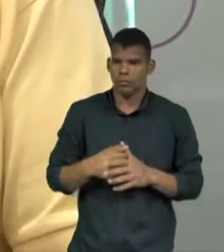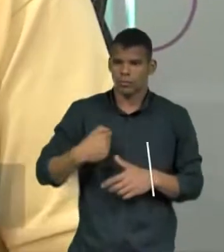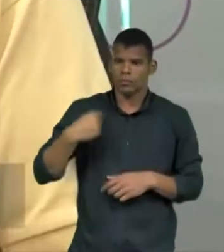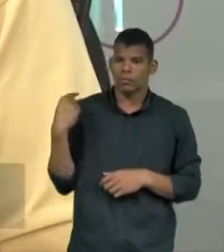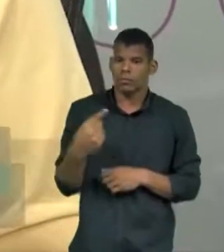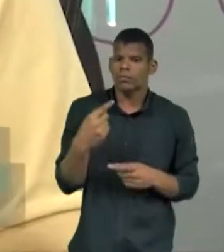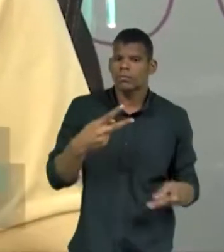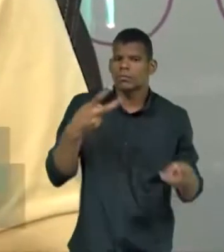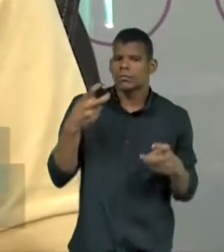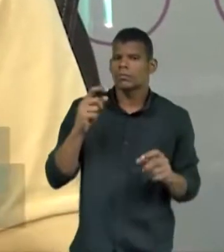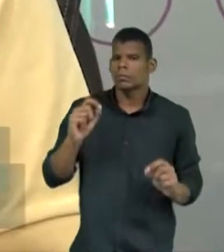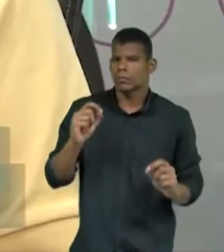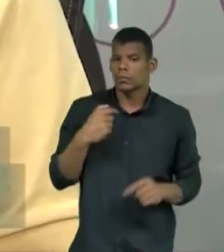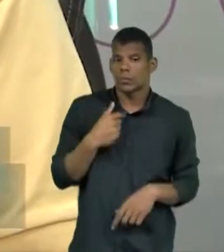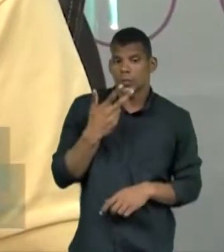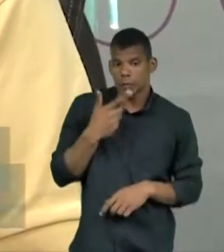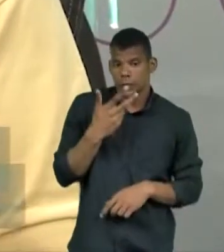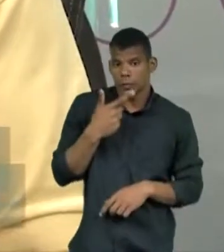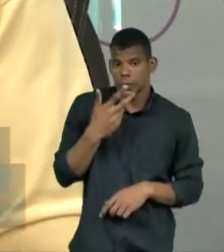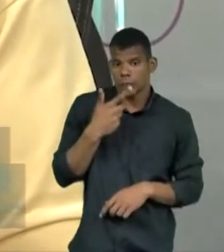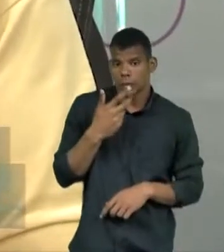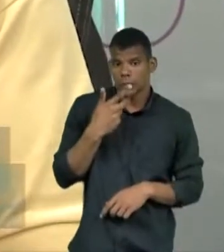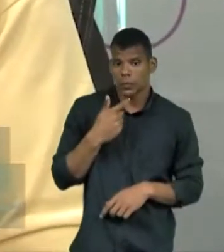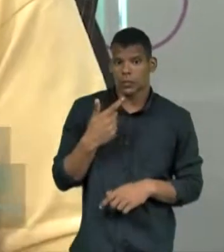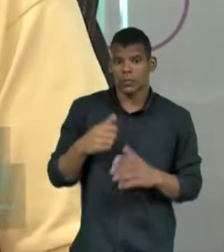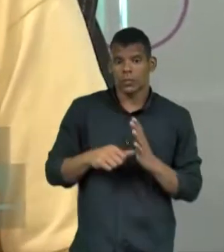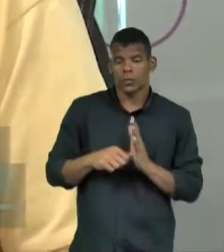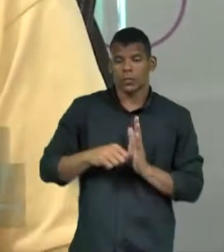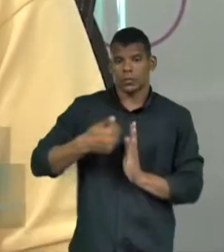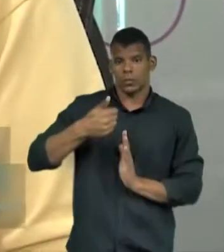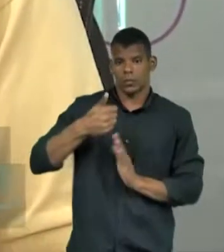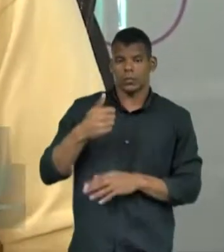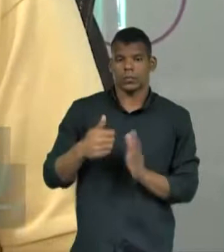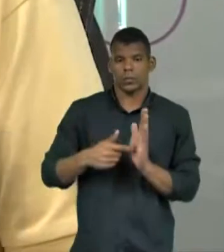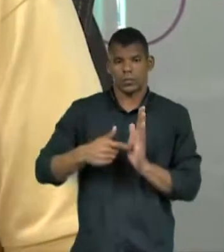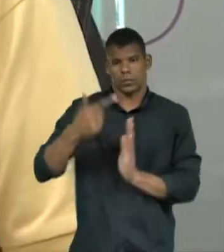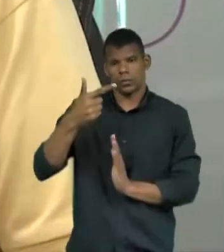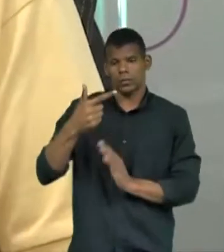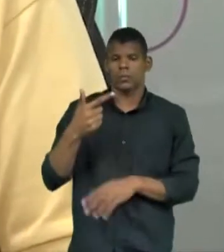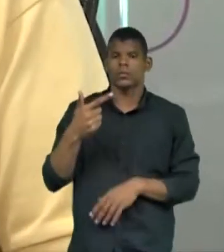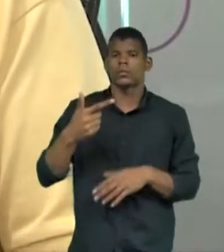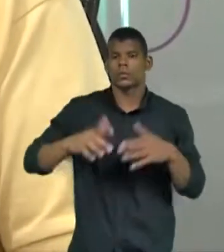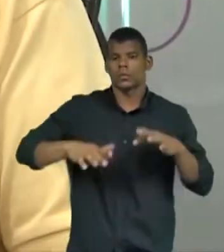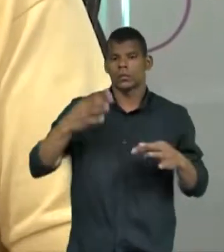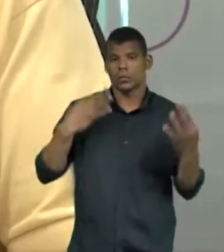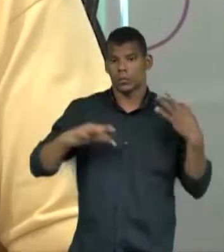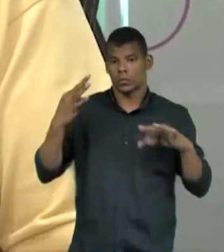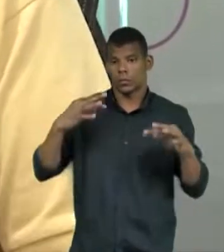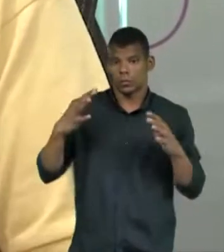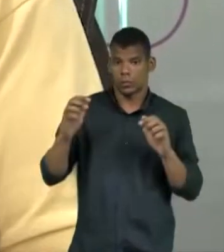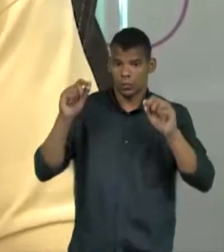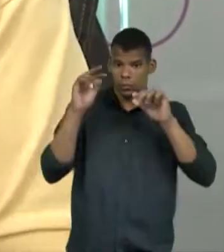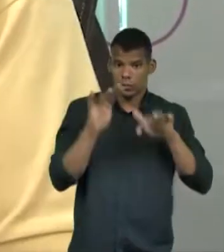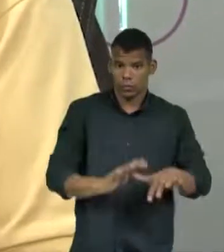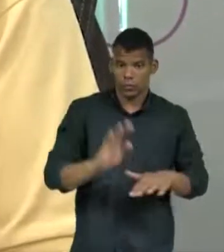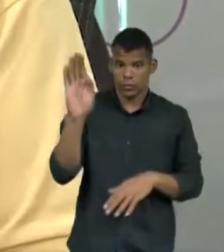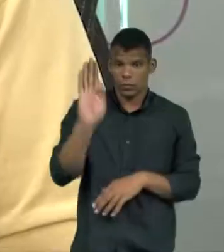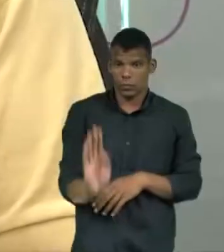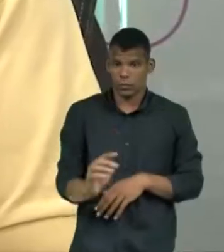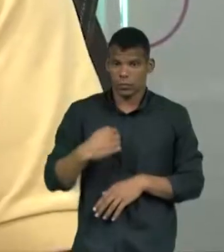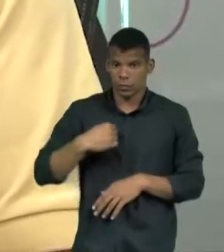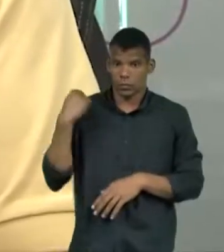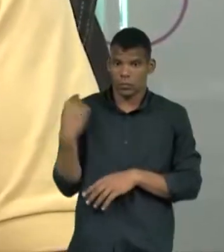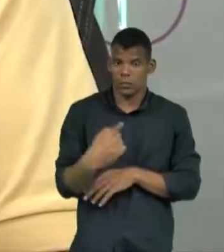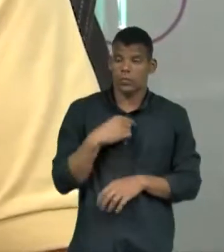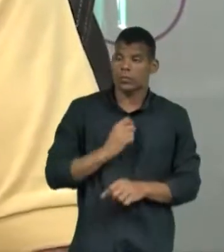Fortaleza é o primeiro, segundo, terceiro destino turista do Brasil, então nós estávamos esperando esses turistas,